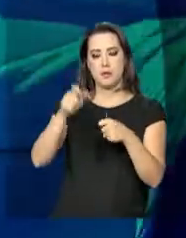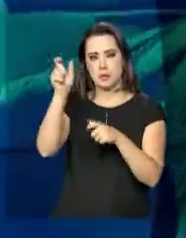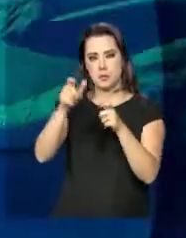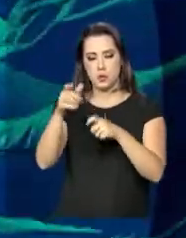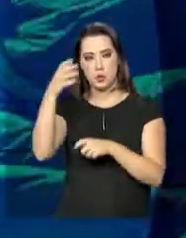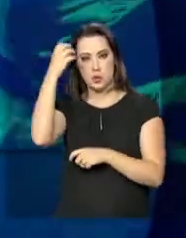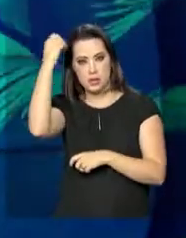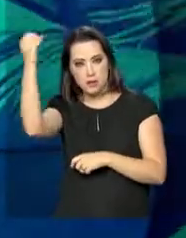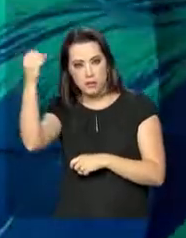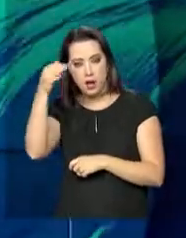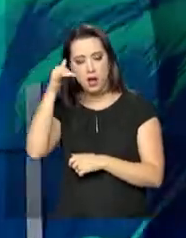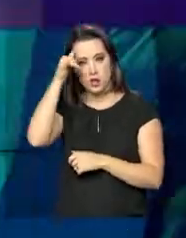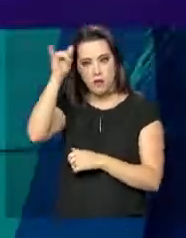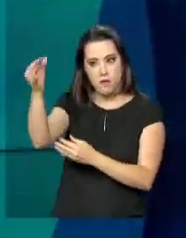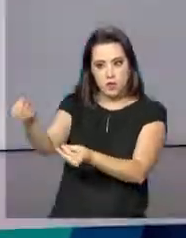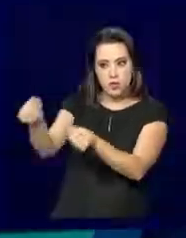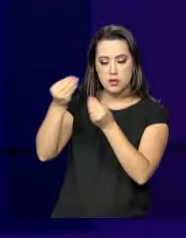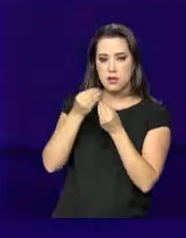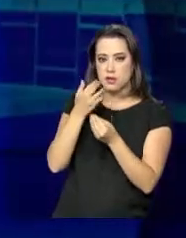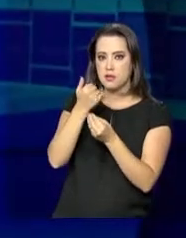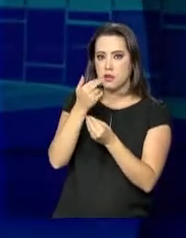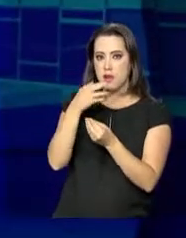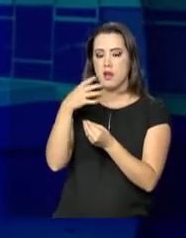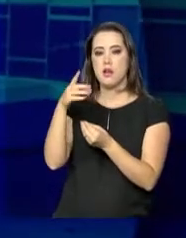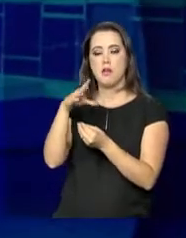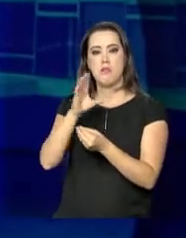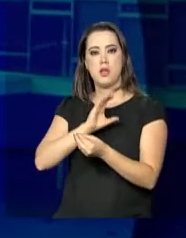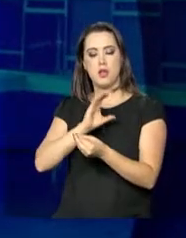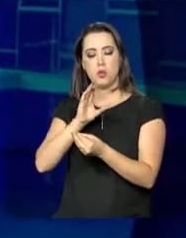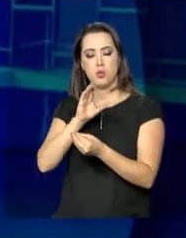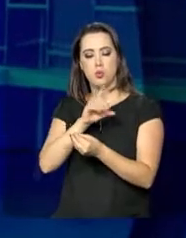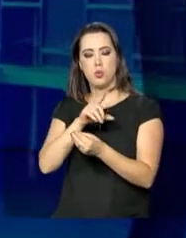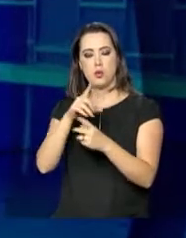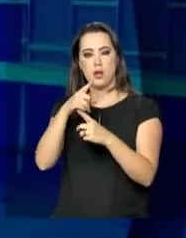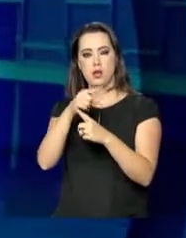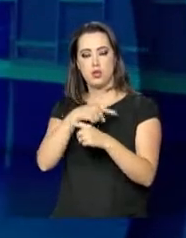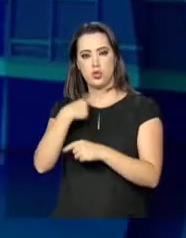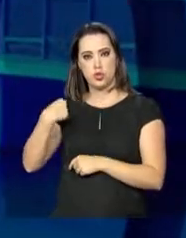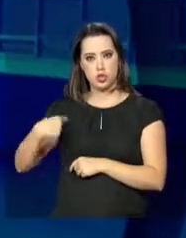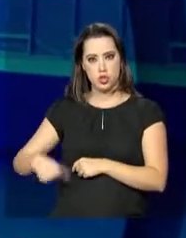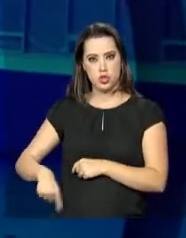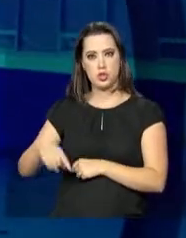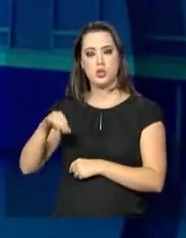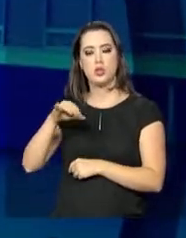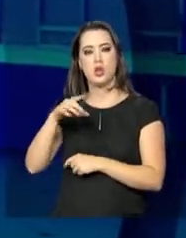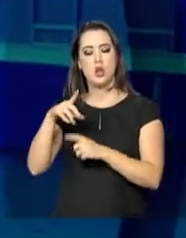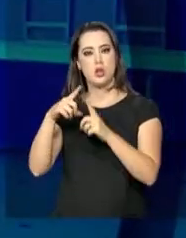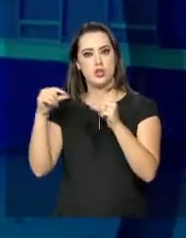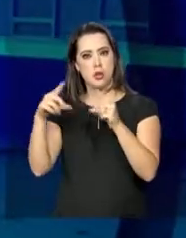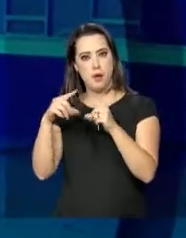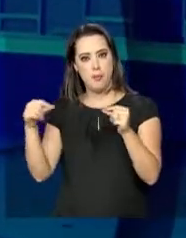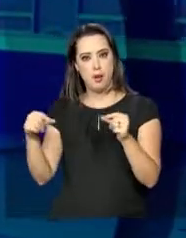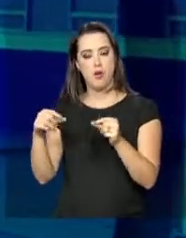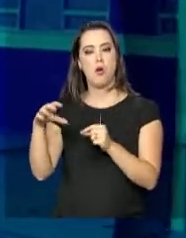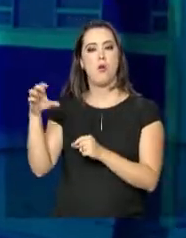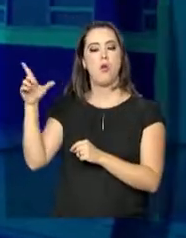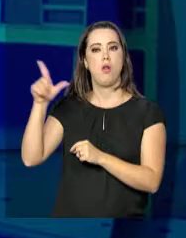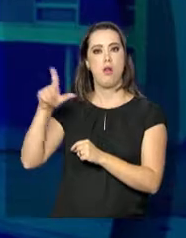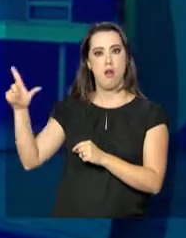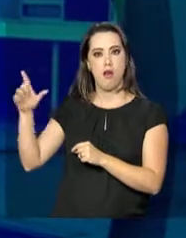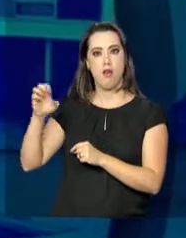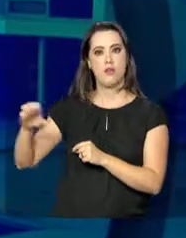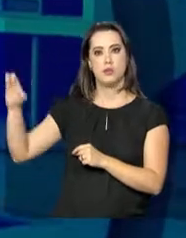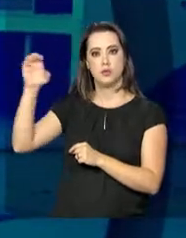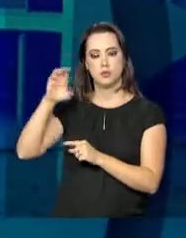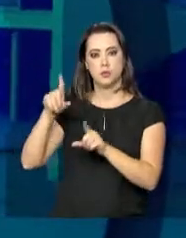a China, Rússia, Leste Europeu, Japão e também parte da África. O alerta foi feito pelo ministro da Agricultura pelas